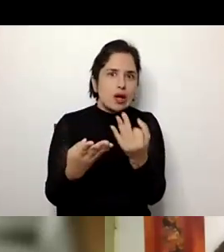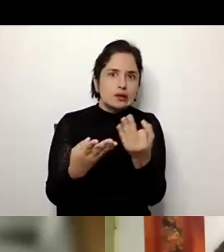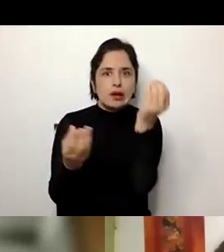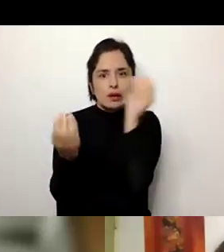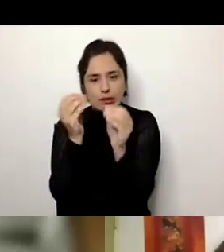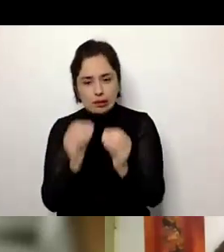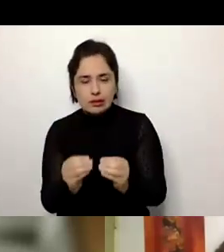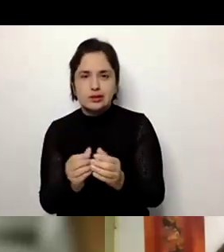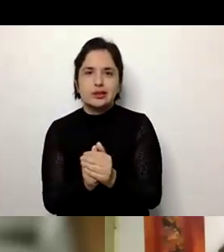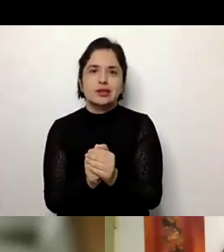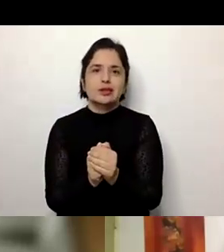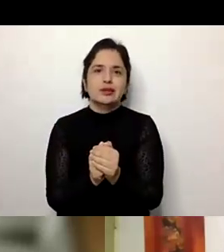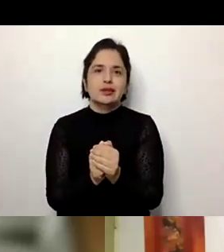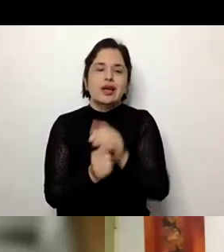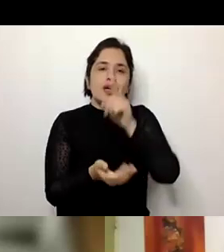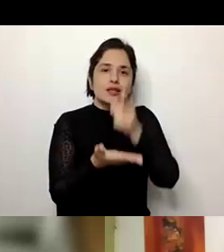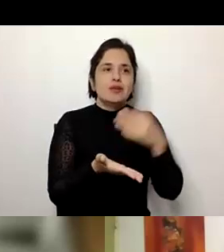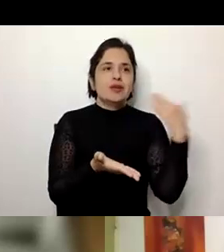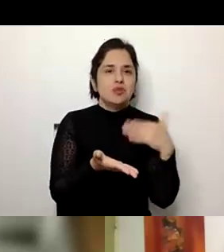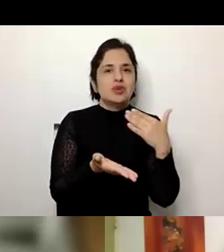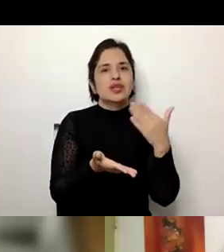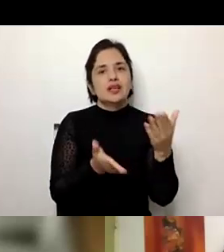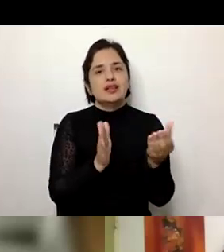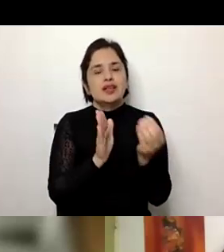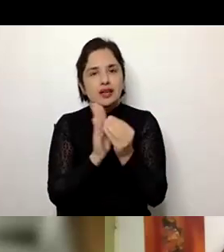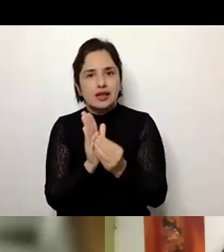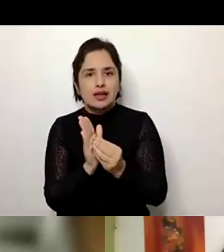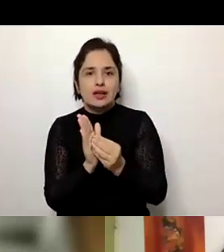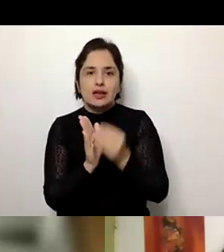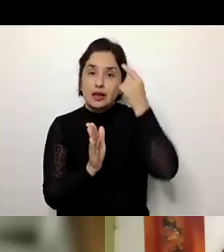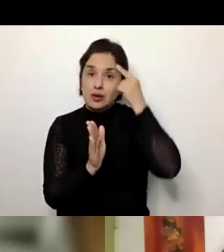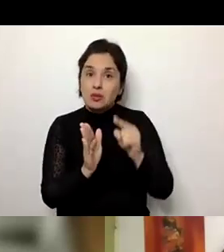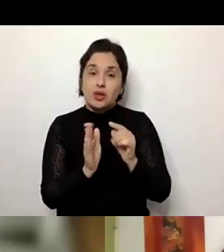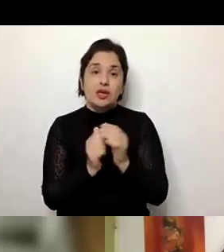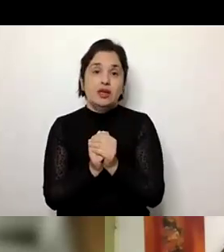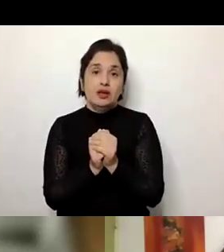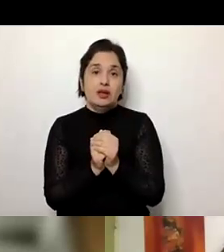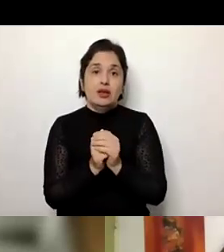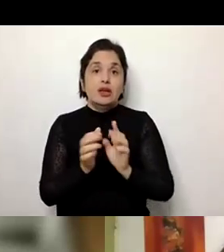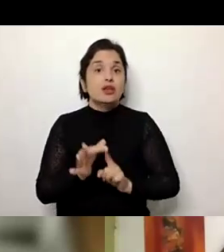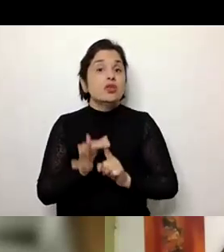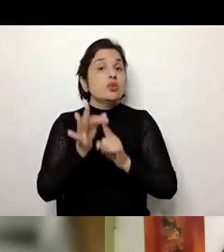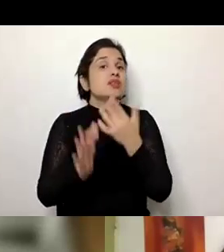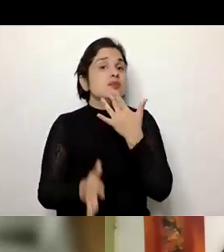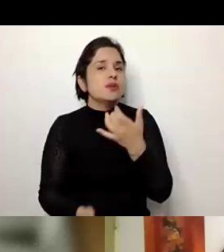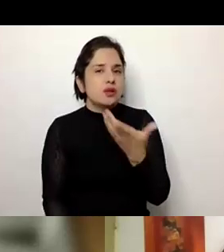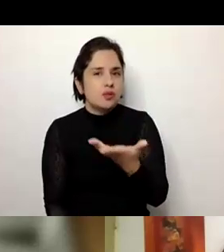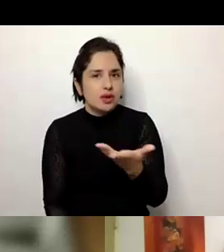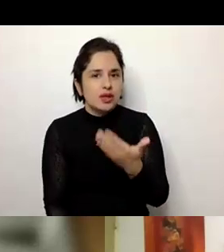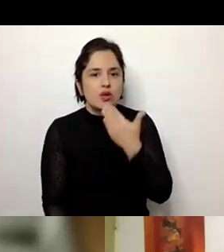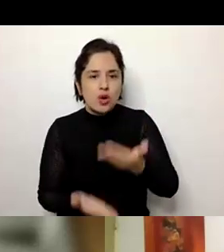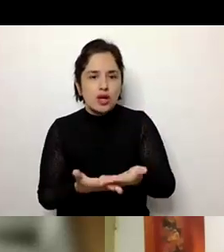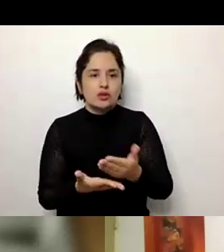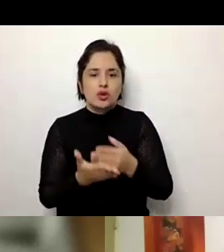fora que nós vemos que seria importante também, mas é uma questão principalmente porque quando nós